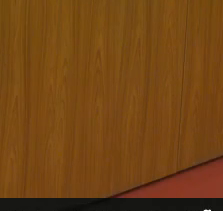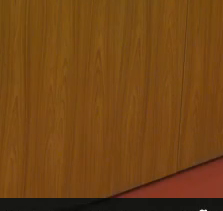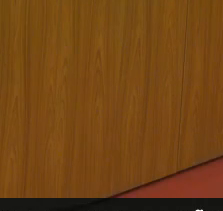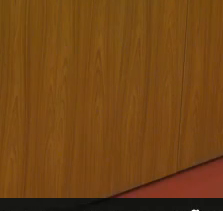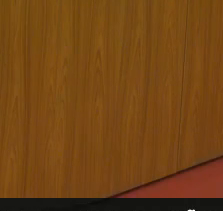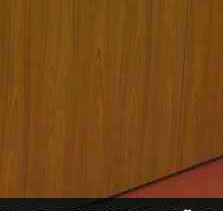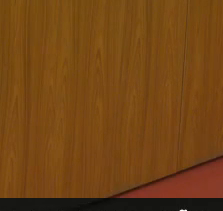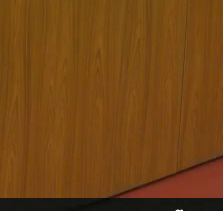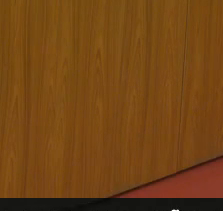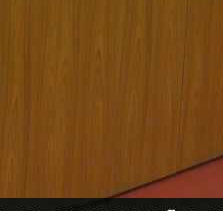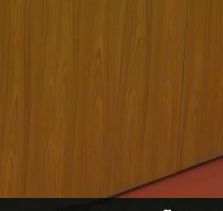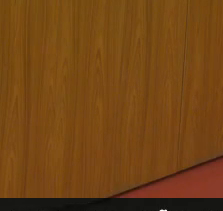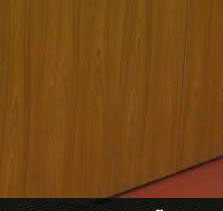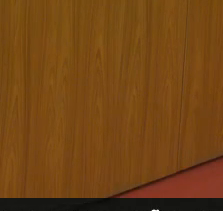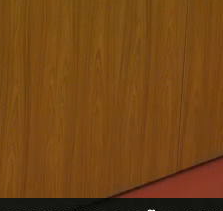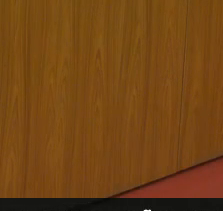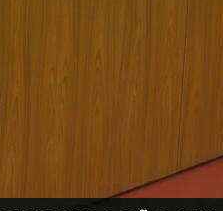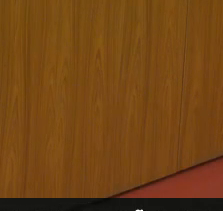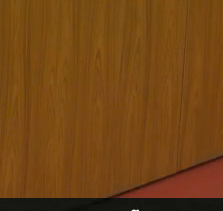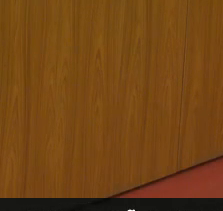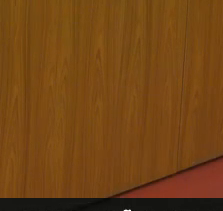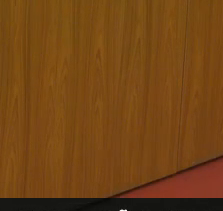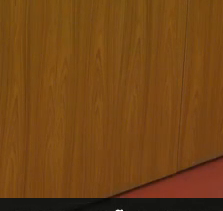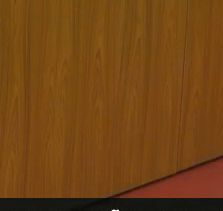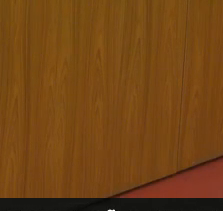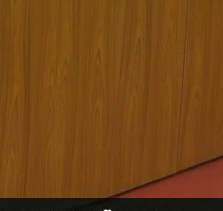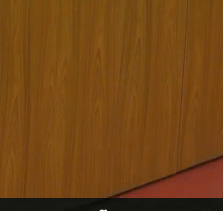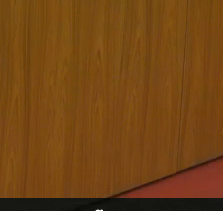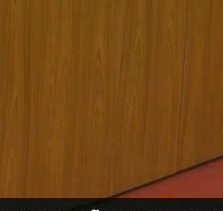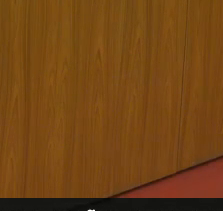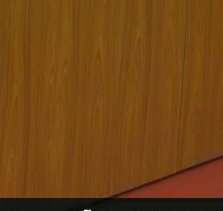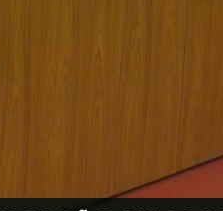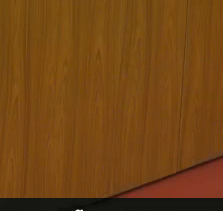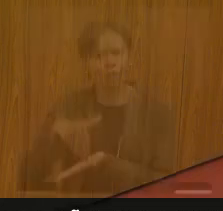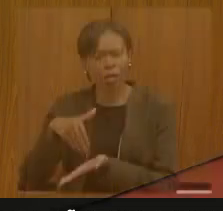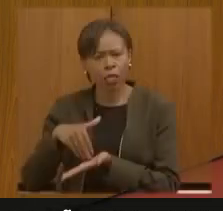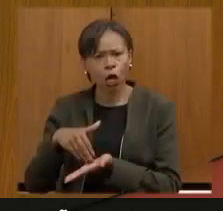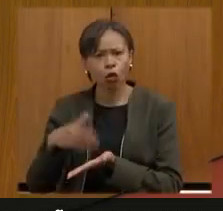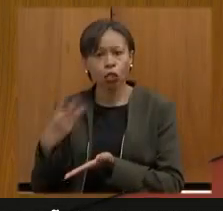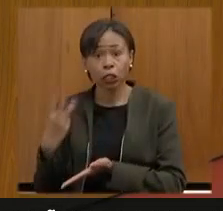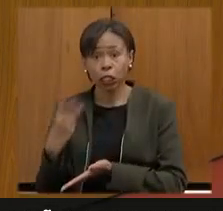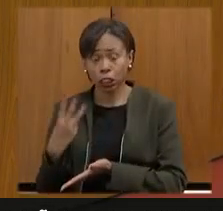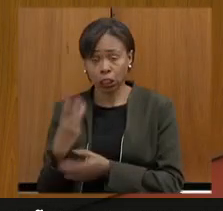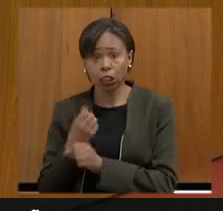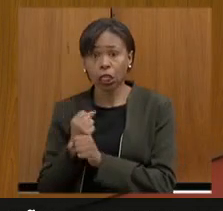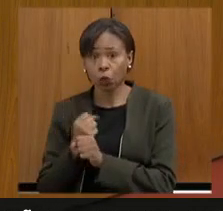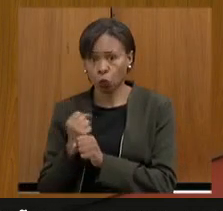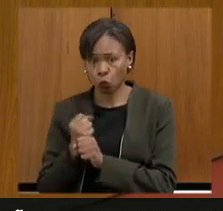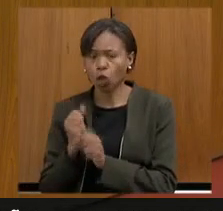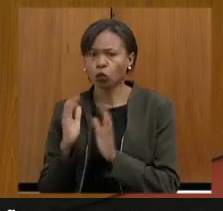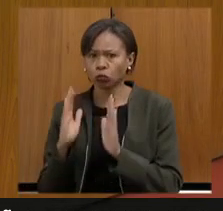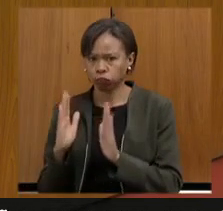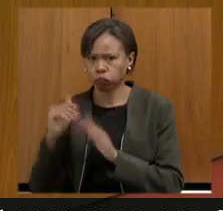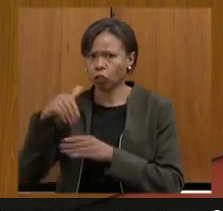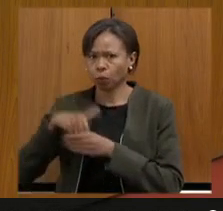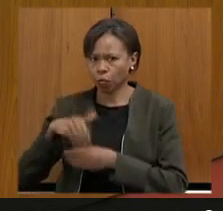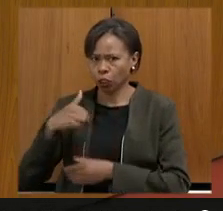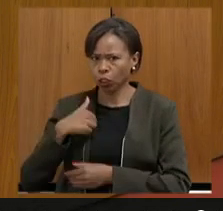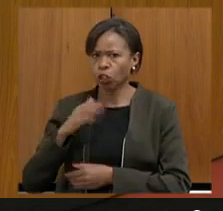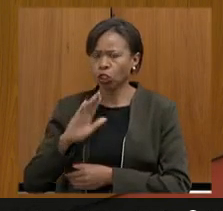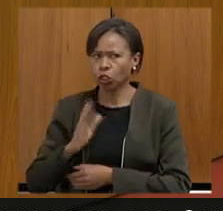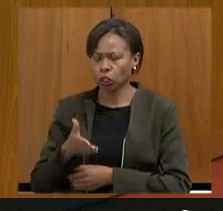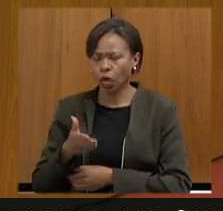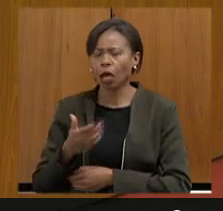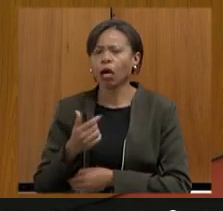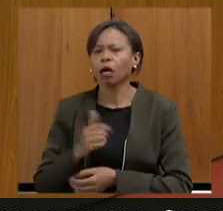são estou no meu final do terceiro ano de mandato três anos e meio já já indicamos várias pessoas para